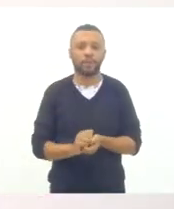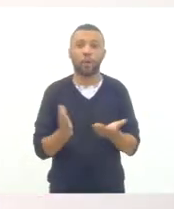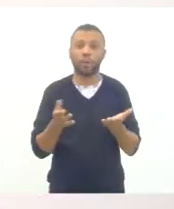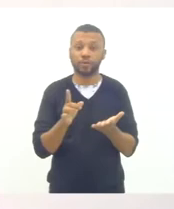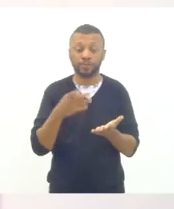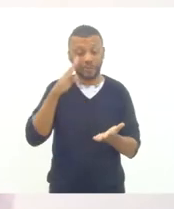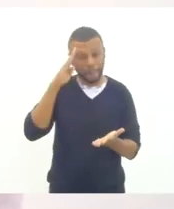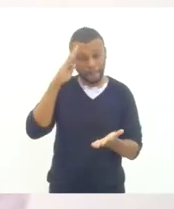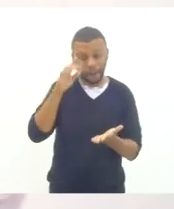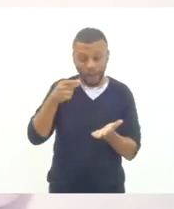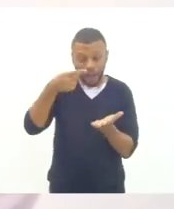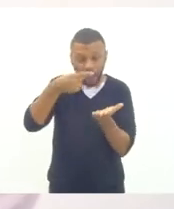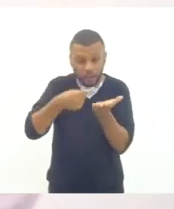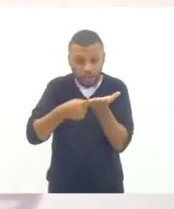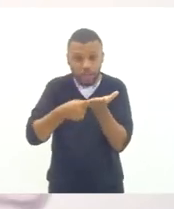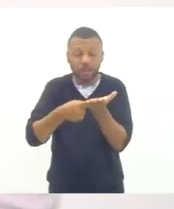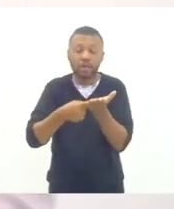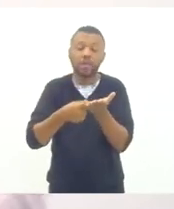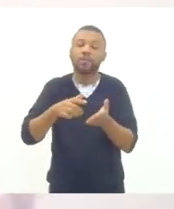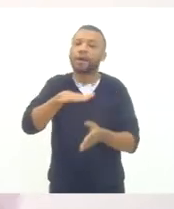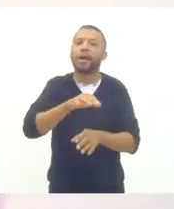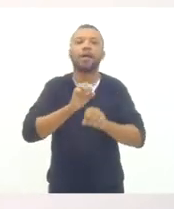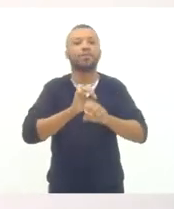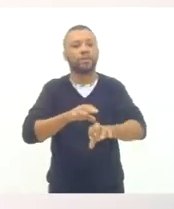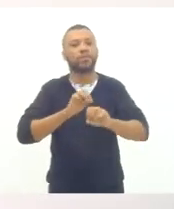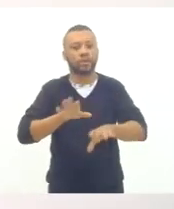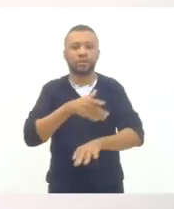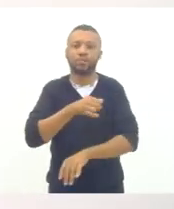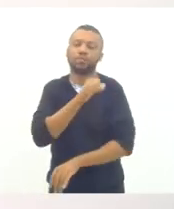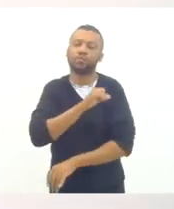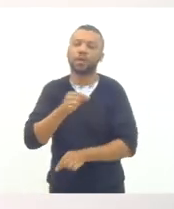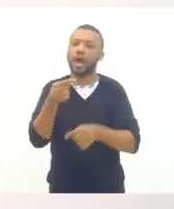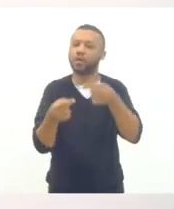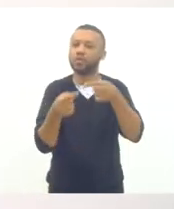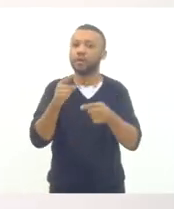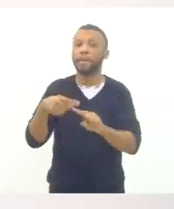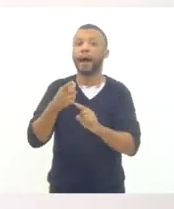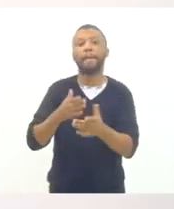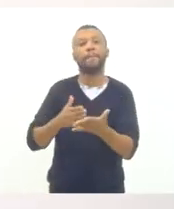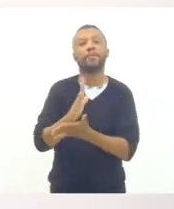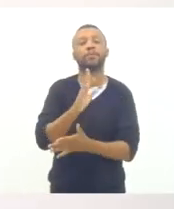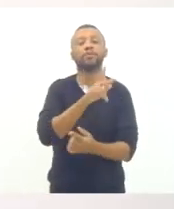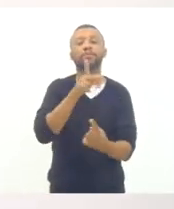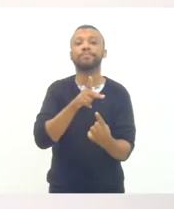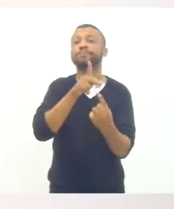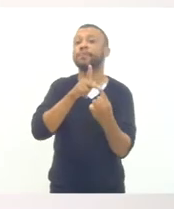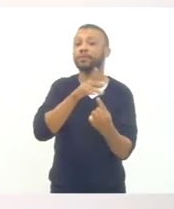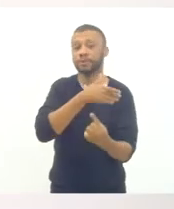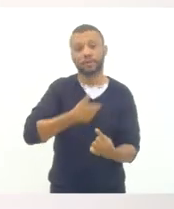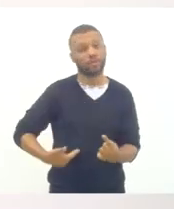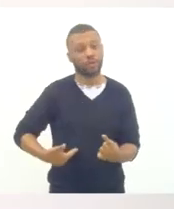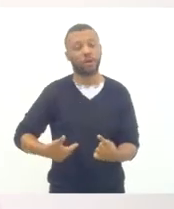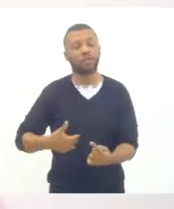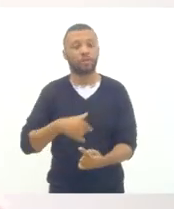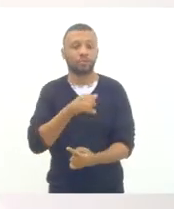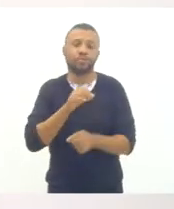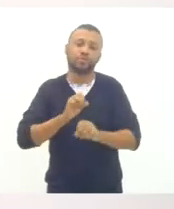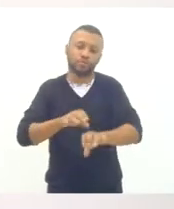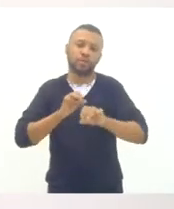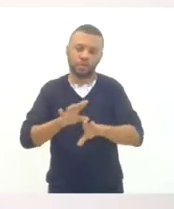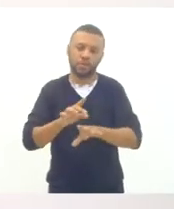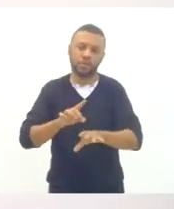central da educação no Estado do Rio de Janeiro, que é a discussão e aprovação do plano estadual de educação. Até para deixar claro aqui de quem nos